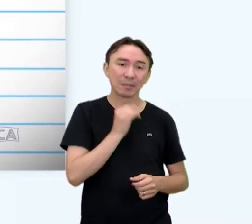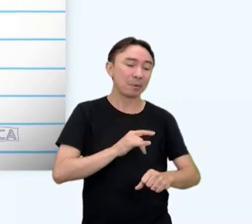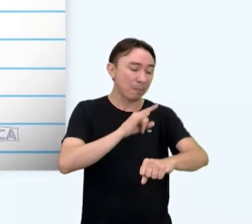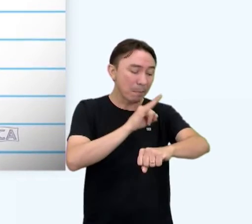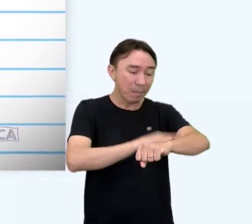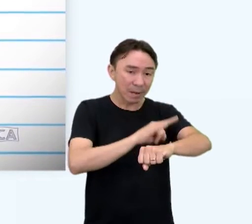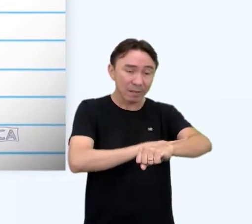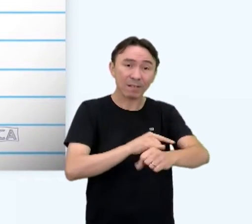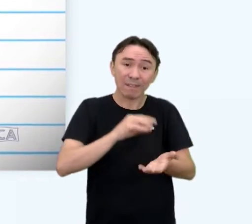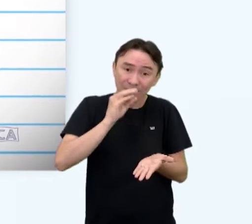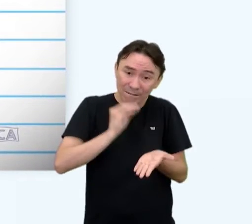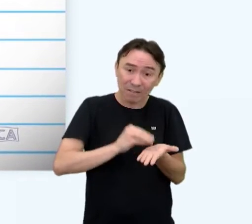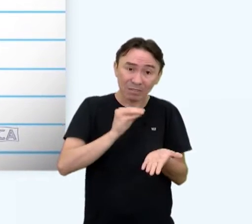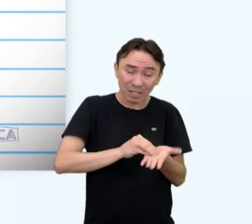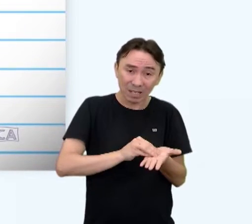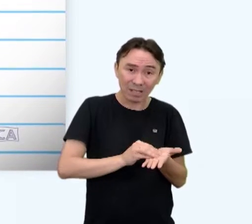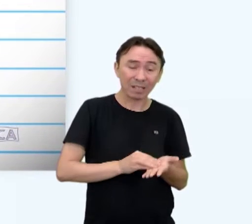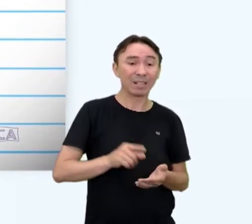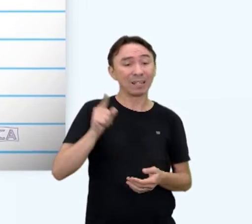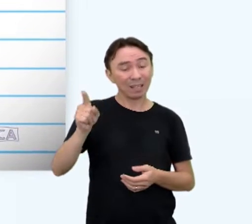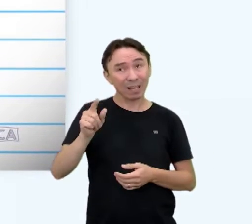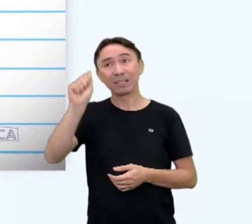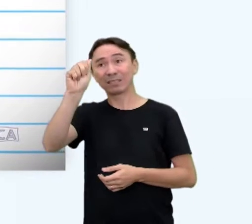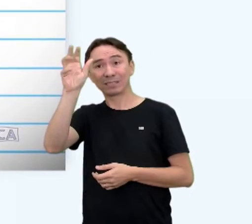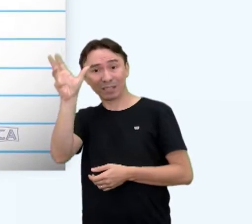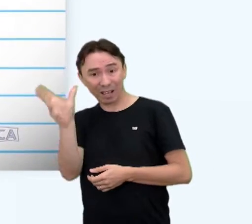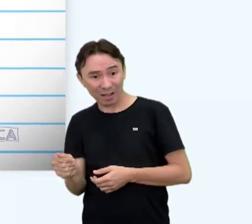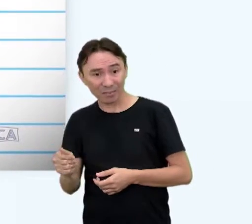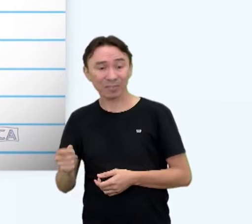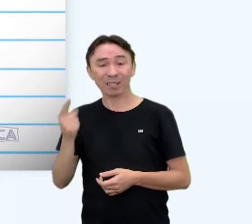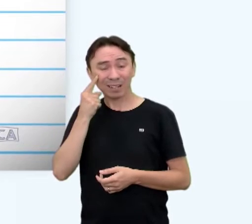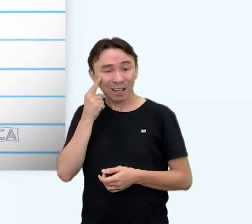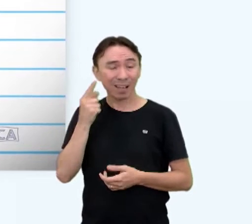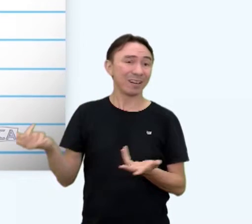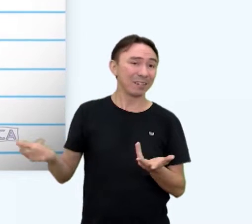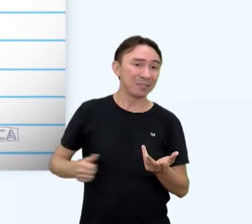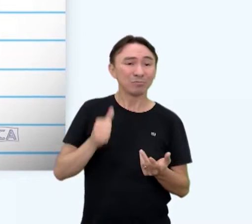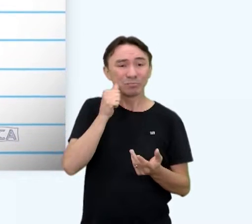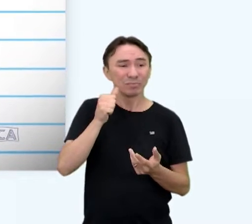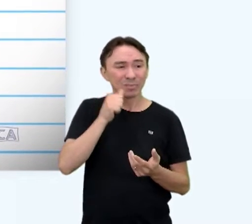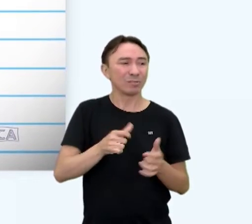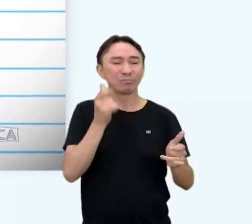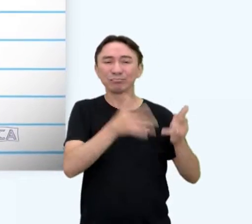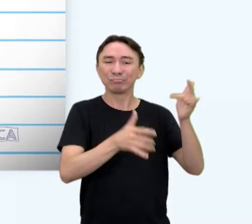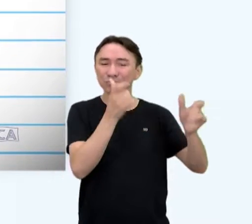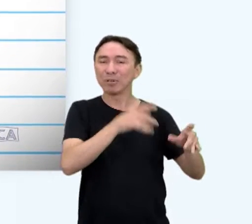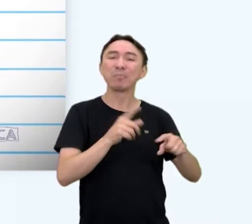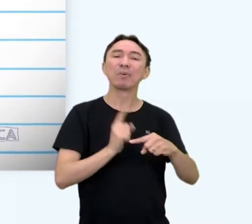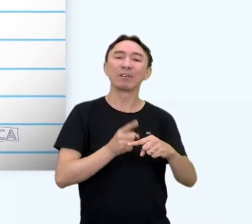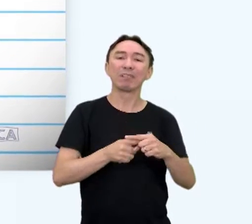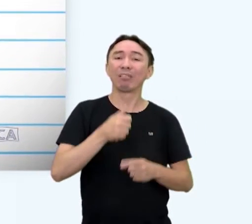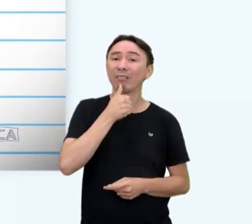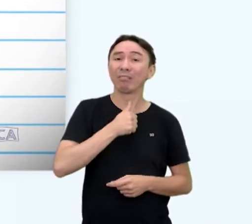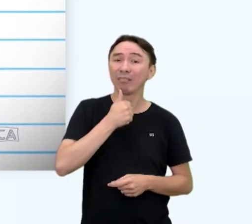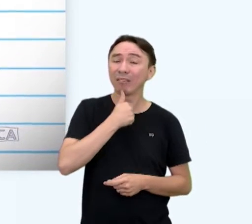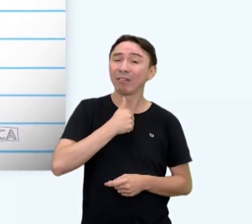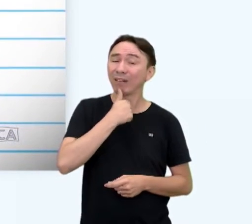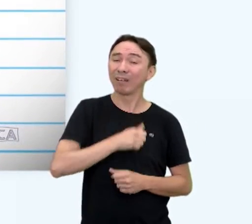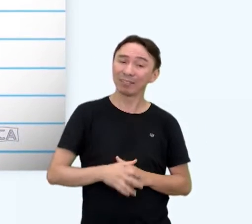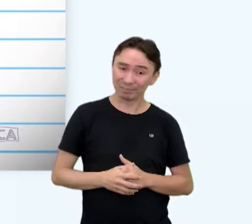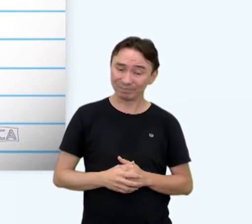muitas meninas na África Subsaariana abandonam a escola na puberdade quando começam a menstruar. E não precisa ir muito longe.